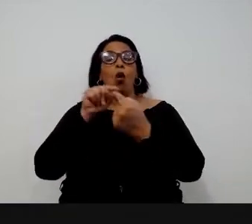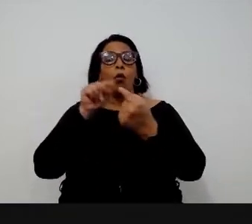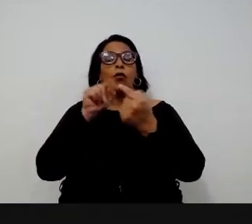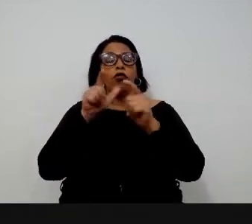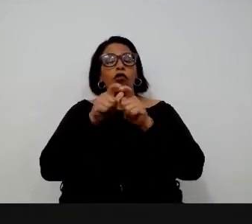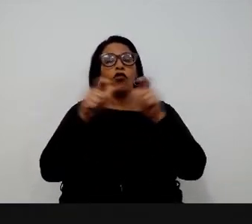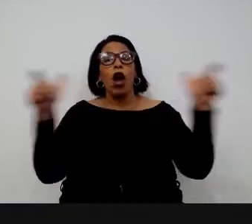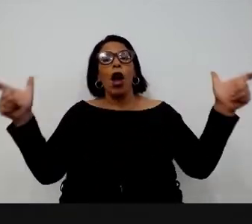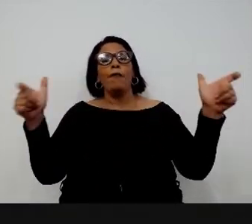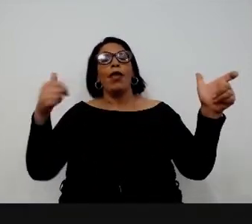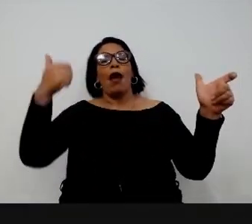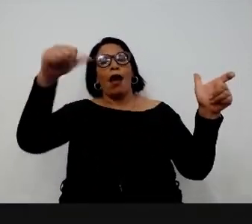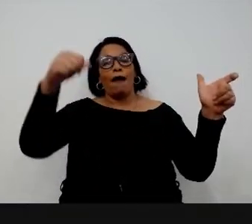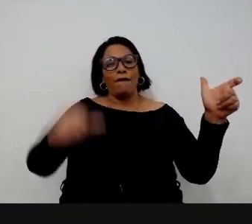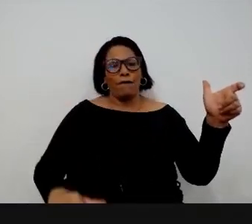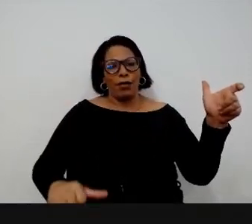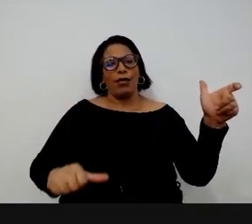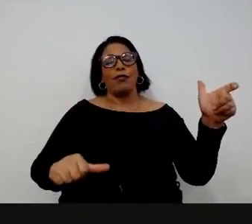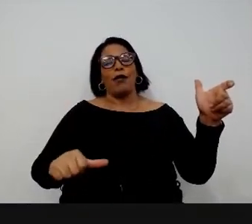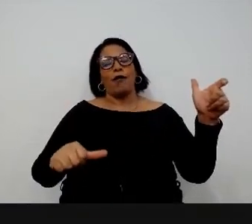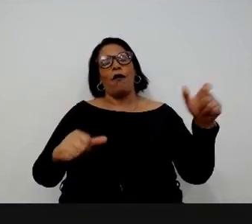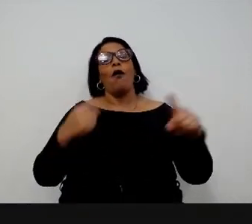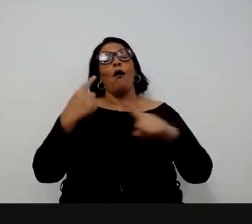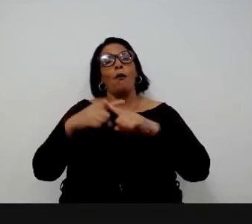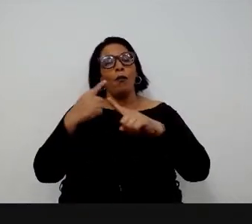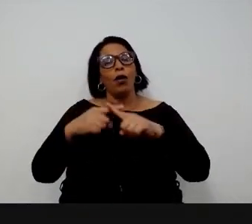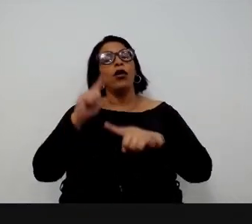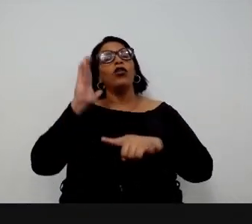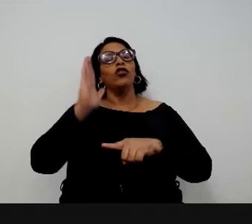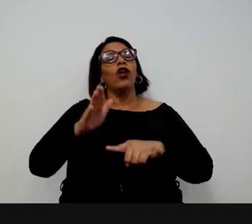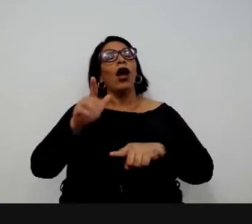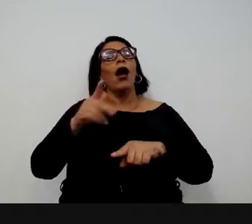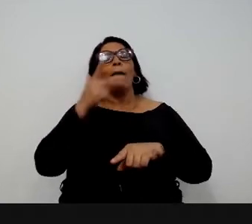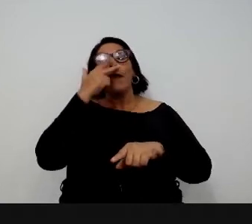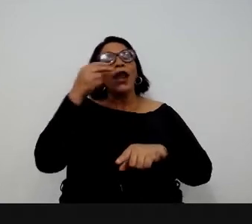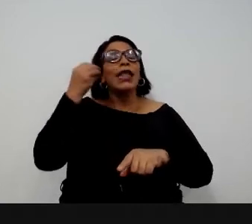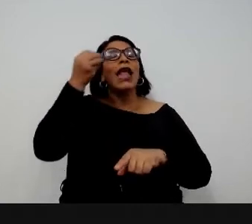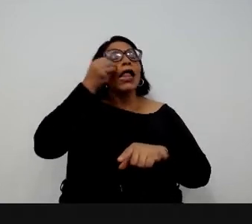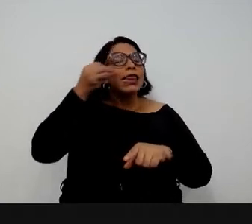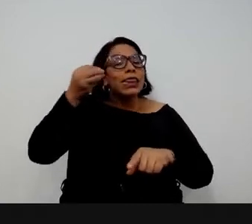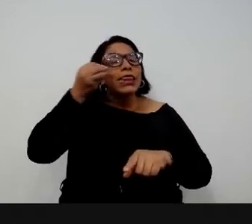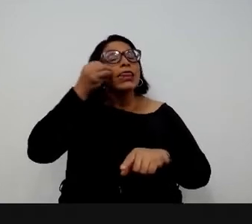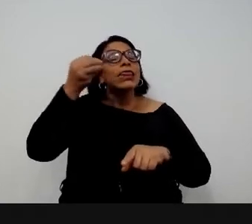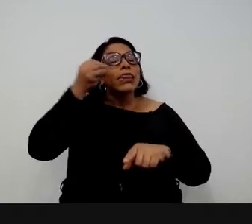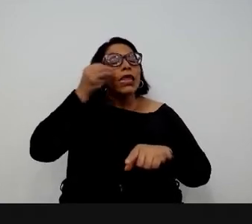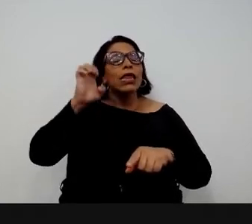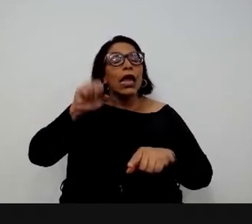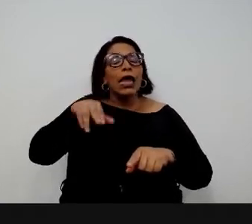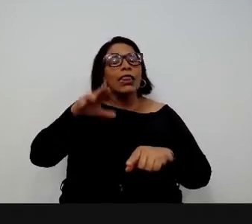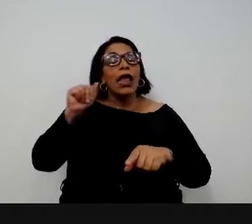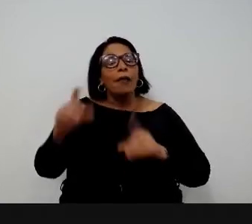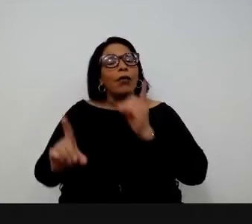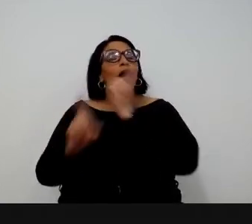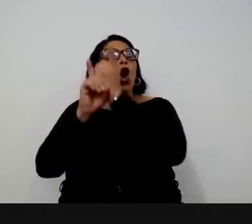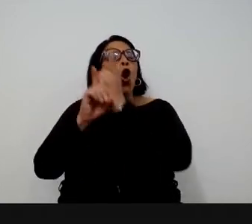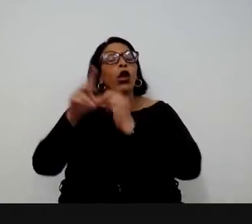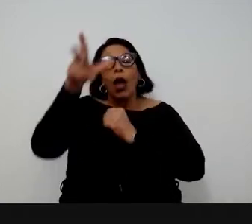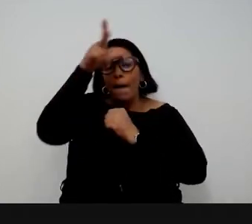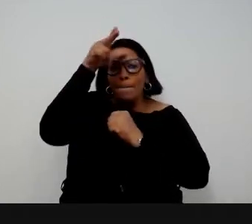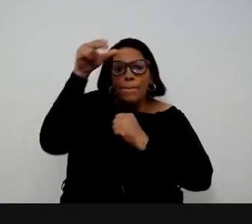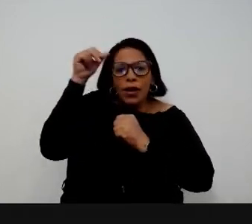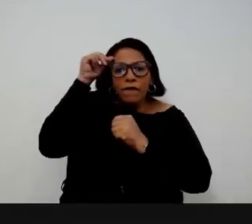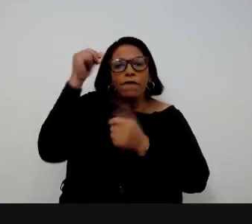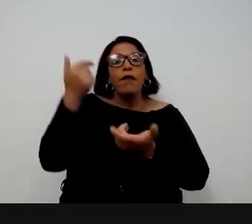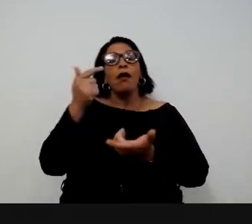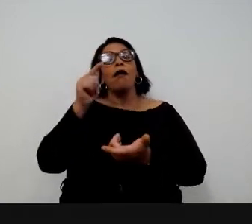ampliar esse escopo. Porque até agora é um trabalho bastante artesanal. A Enap tenta identificar o gestor público por meio da demanda,